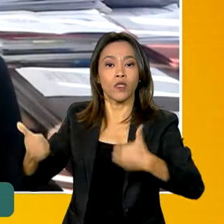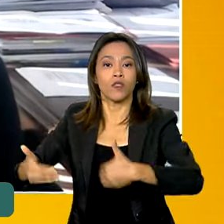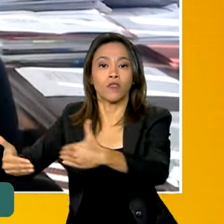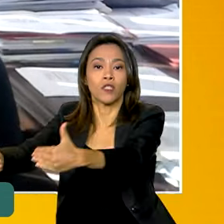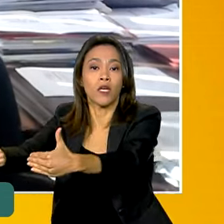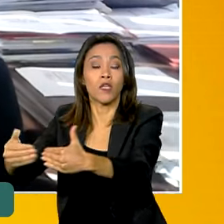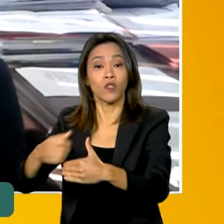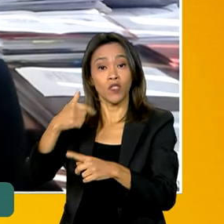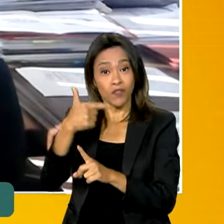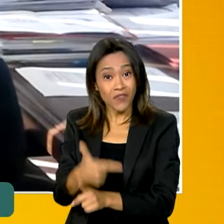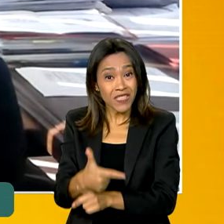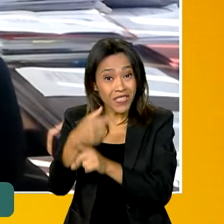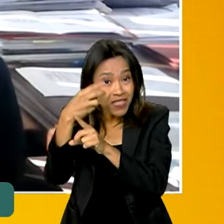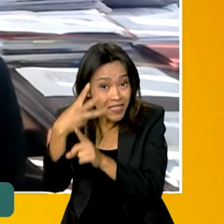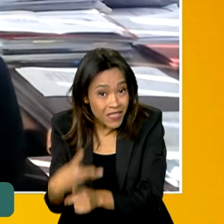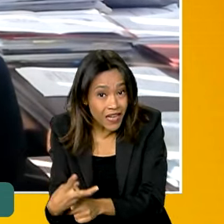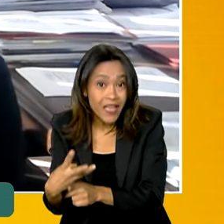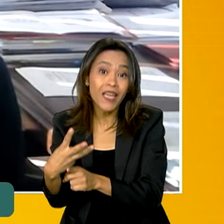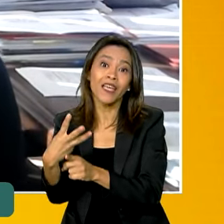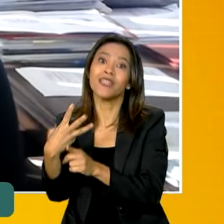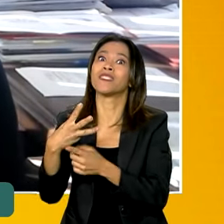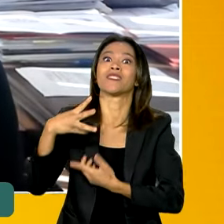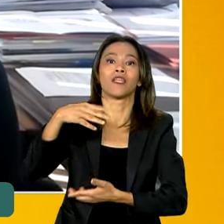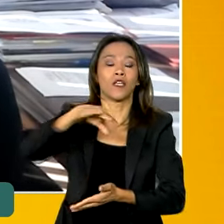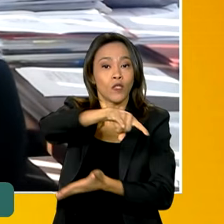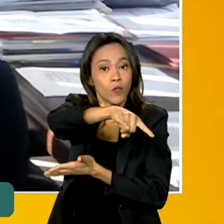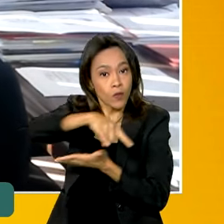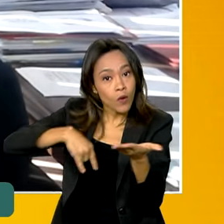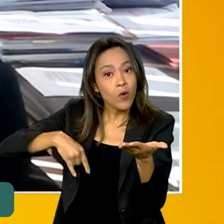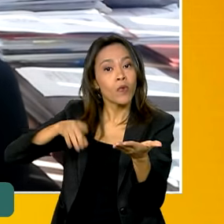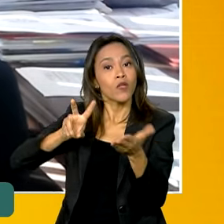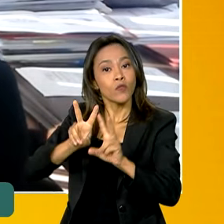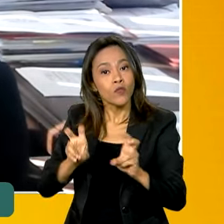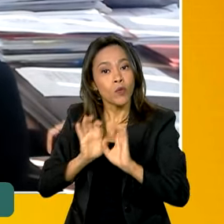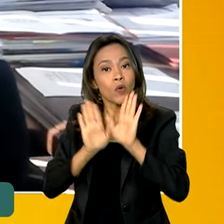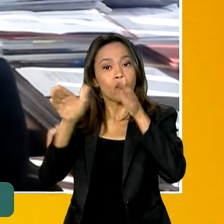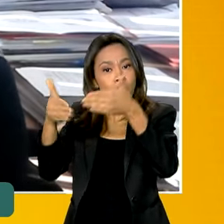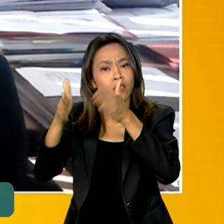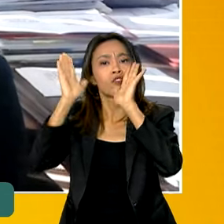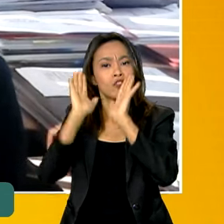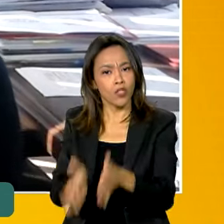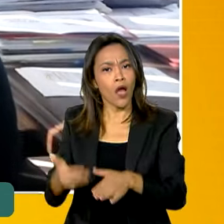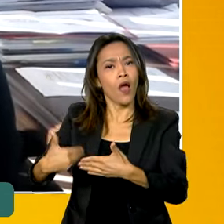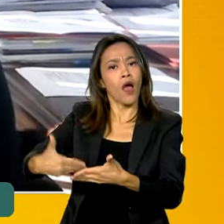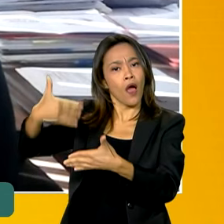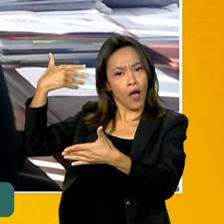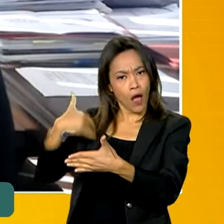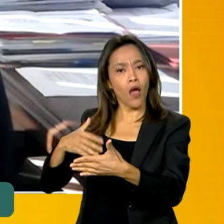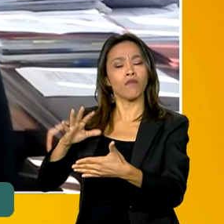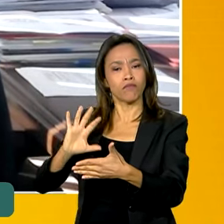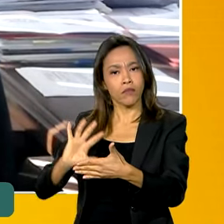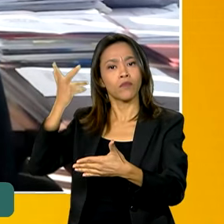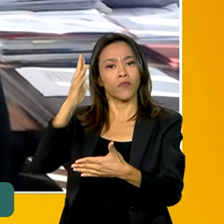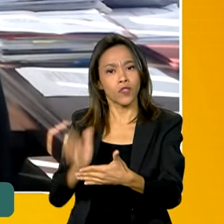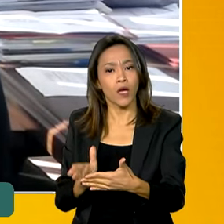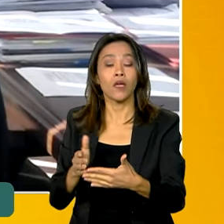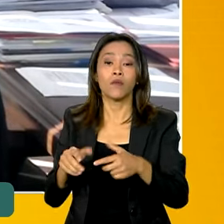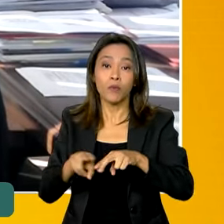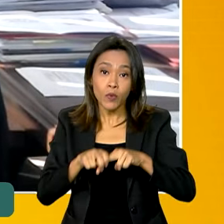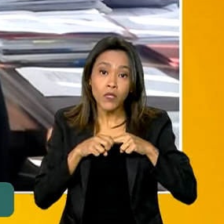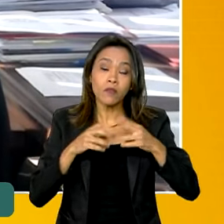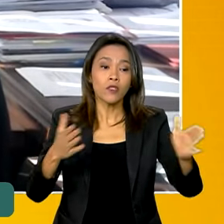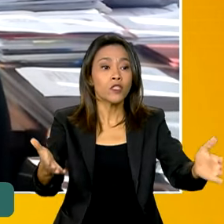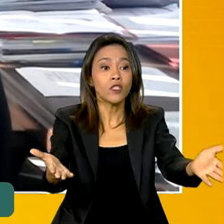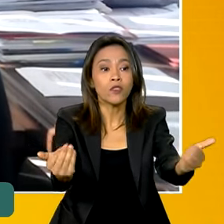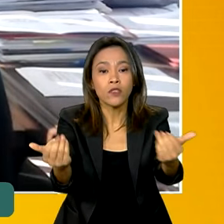processos de conferências nacionais, já realizadas ou em curso, e que, portanto, chamam a participação